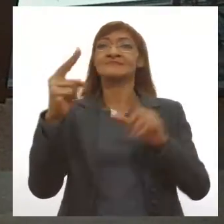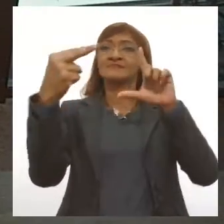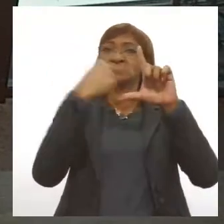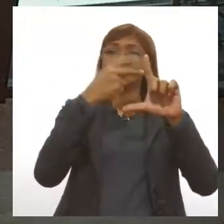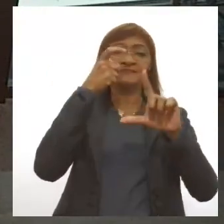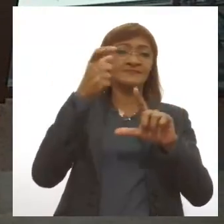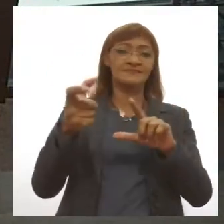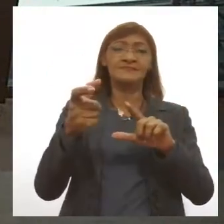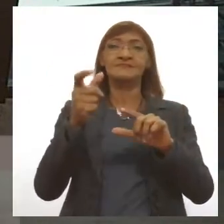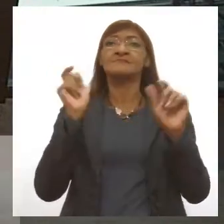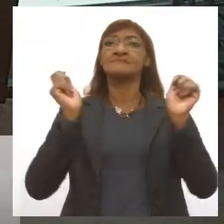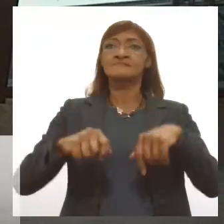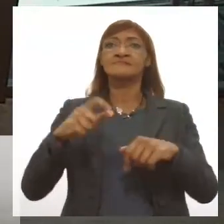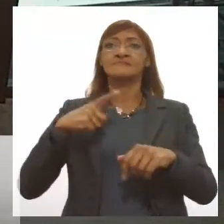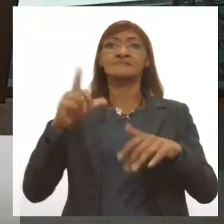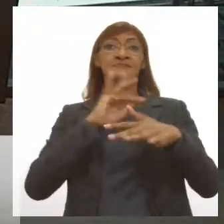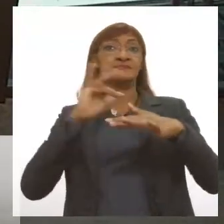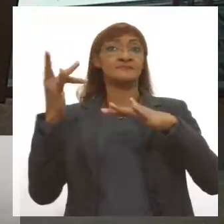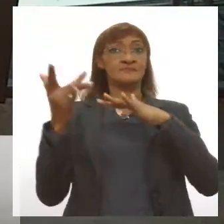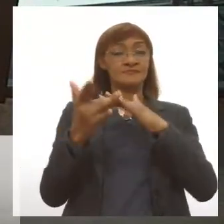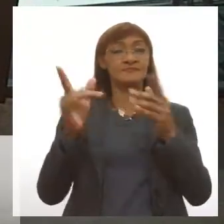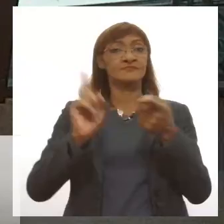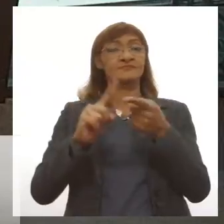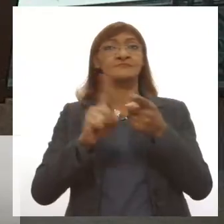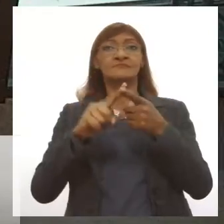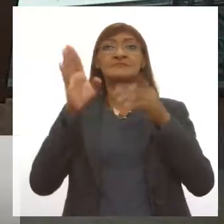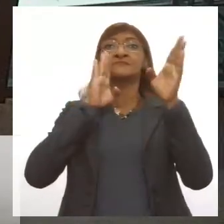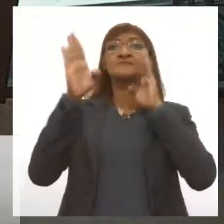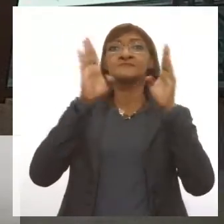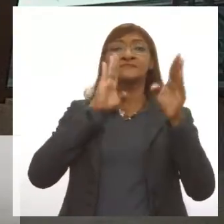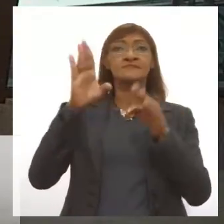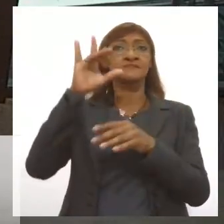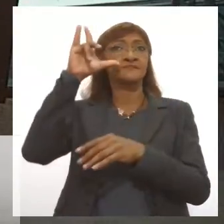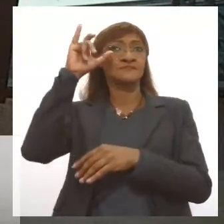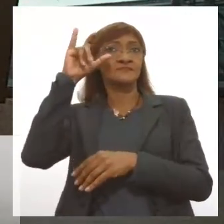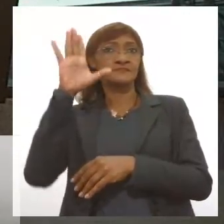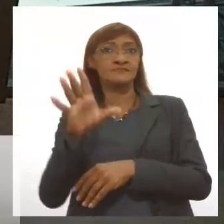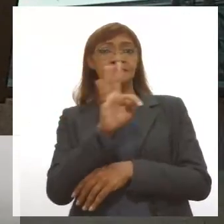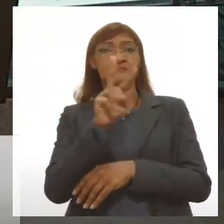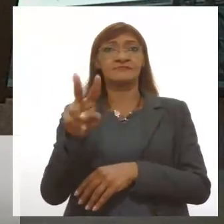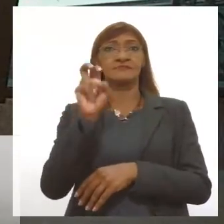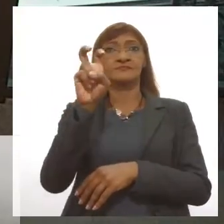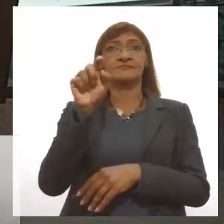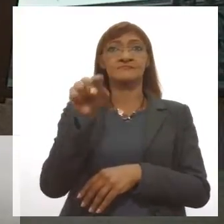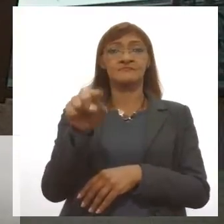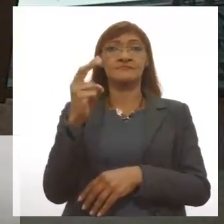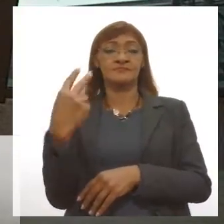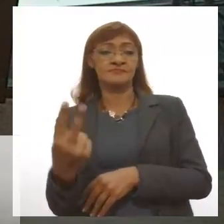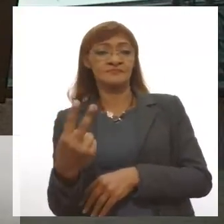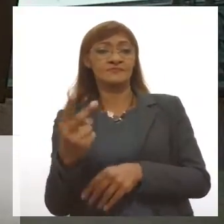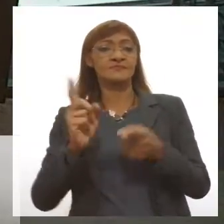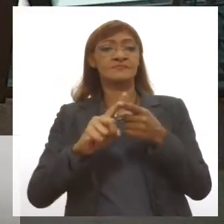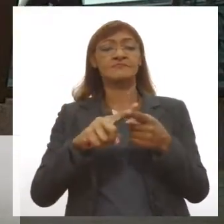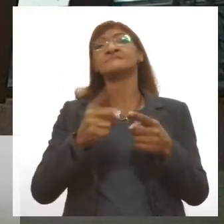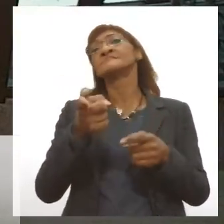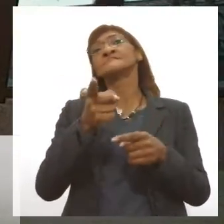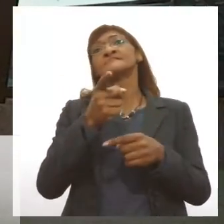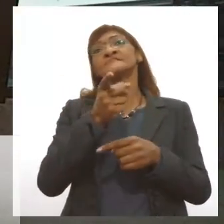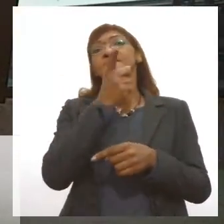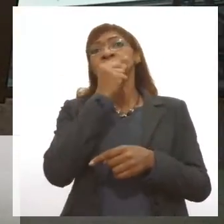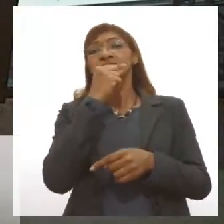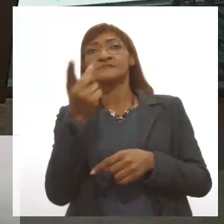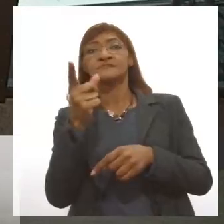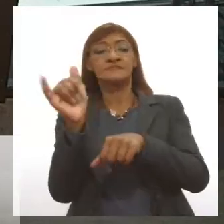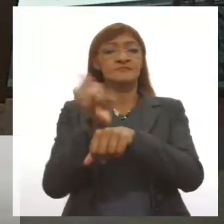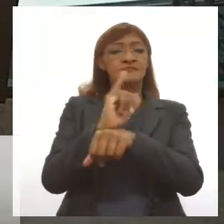informações você adquire nas nossas redes sociais também, no Facebook, Instagram, arroba TV Alese 5.2, no Twitter, arroba TV Alese, o nosso canal no YouTube,